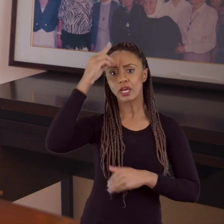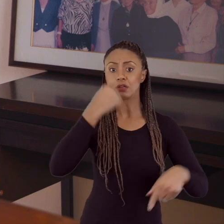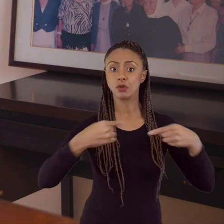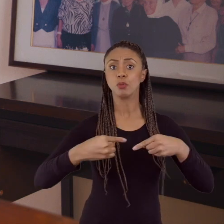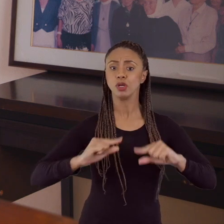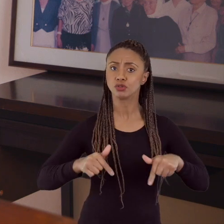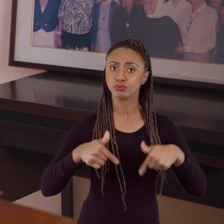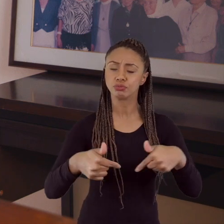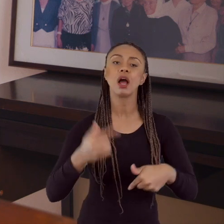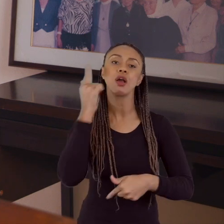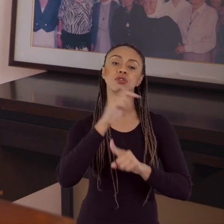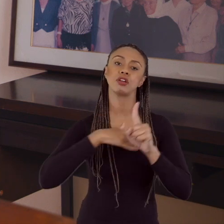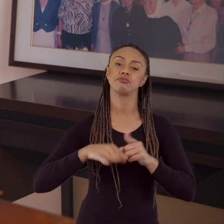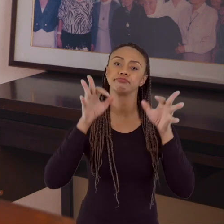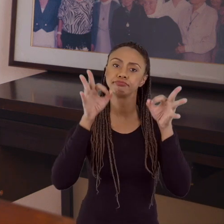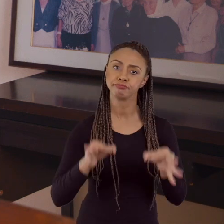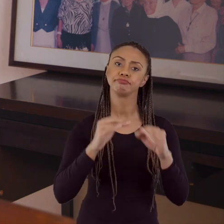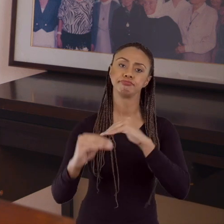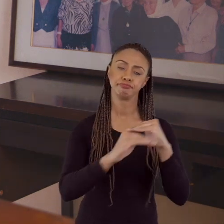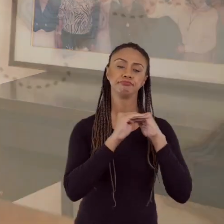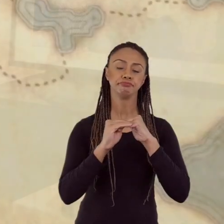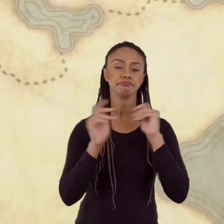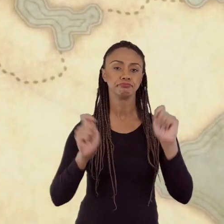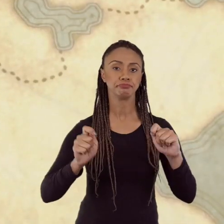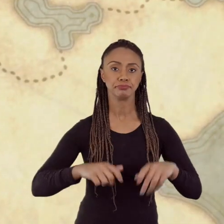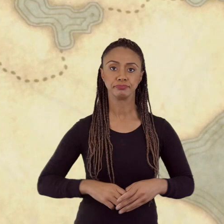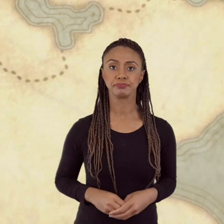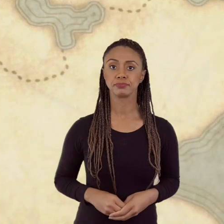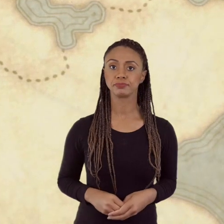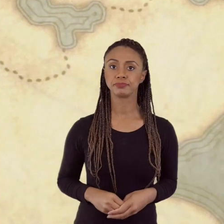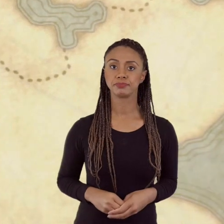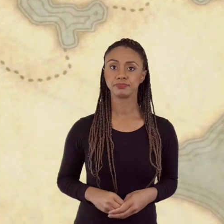públicas, é que a vai ter uma sociedade mais justa, mais igualitária.